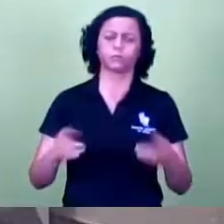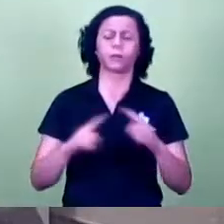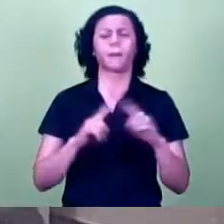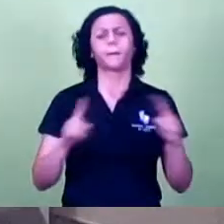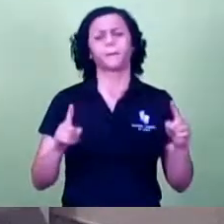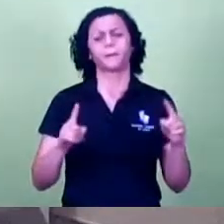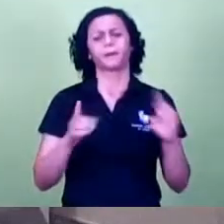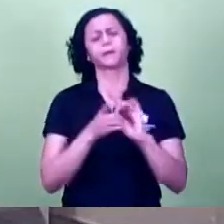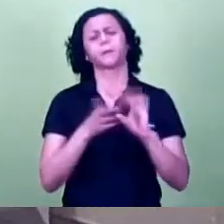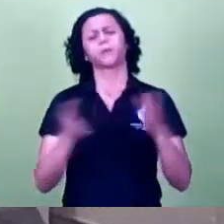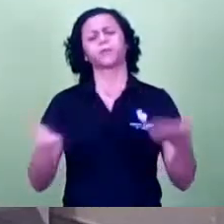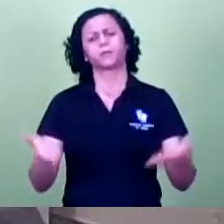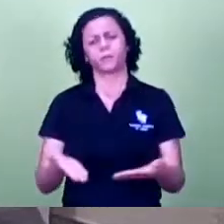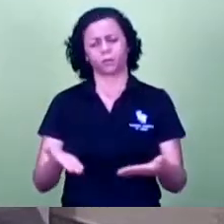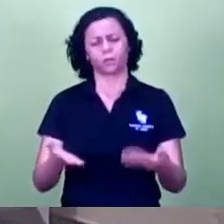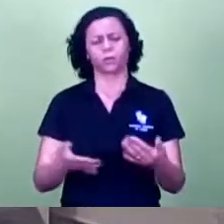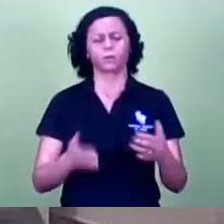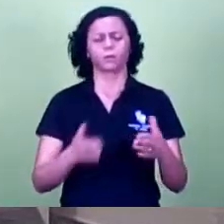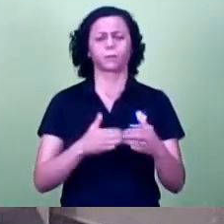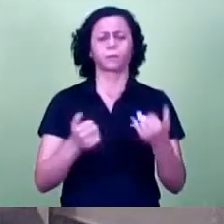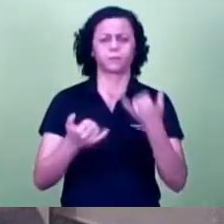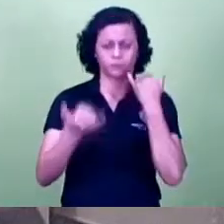aprovado agora um pedido de informação